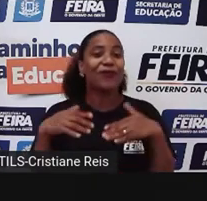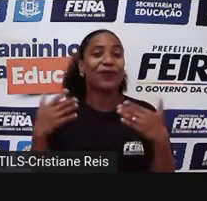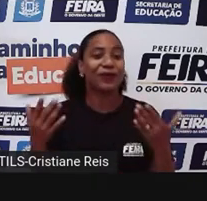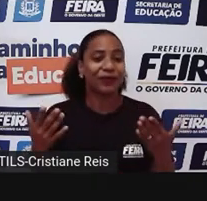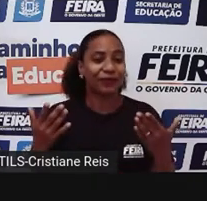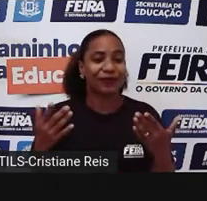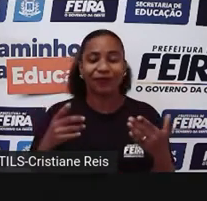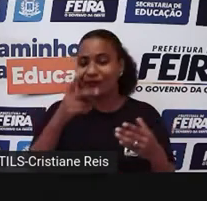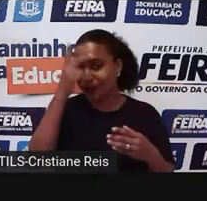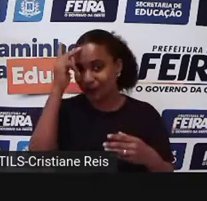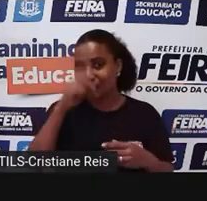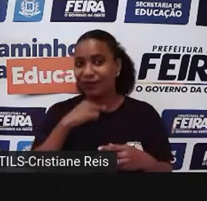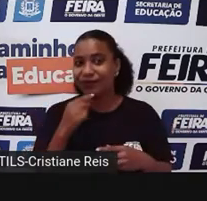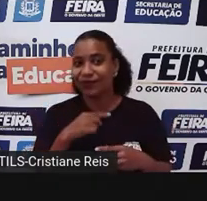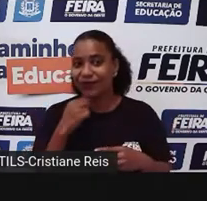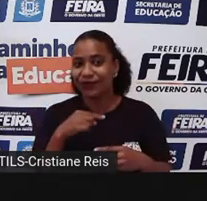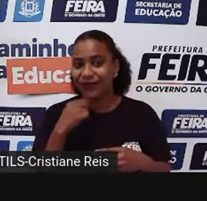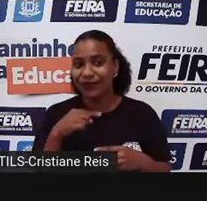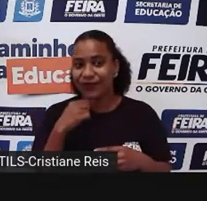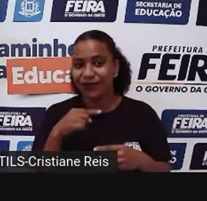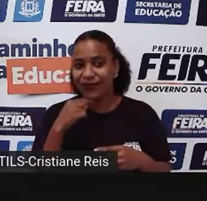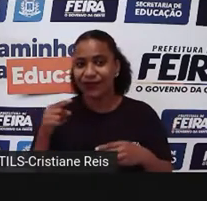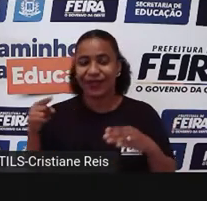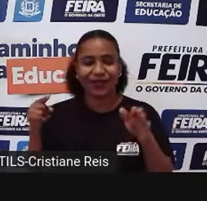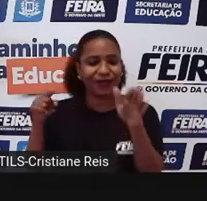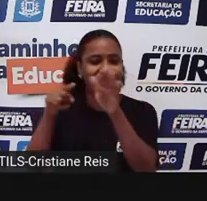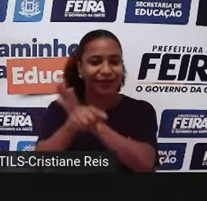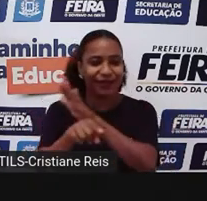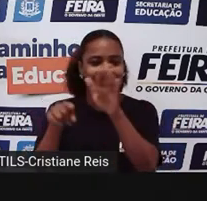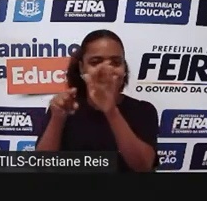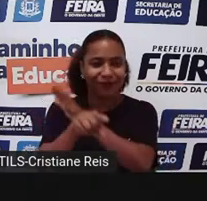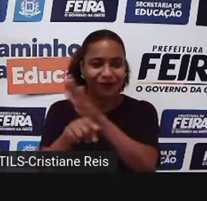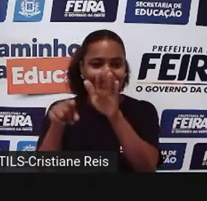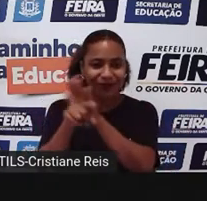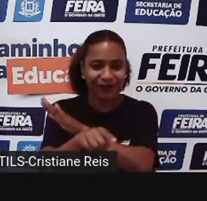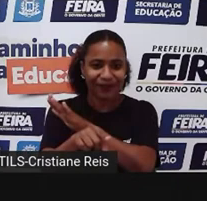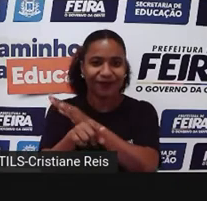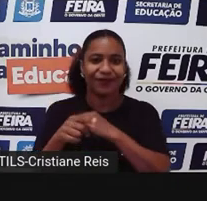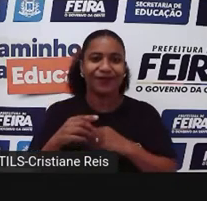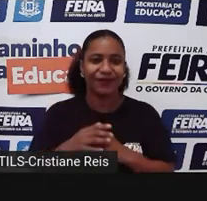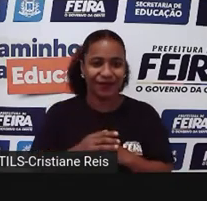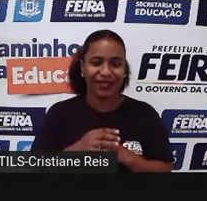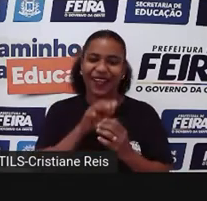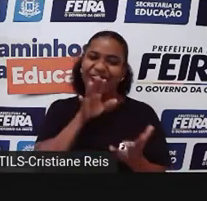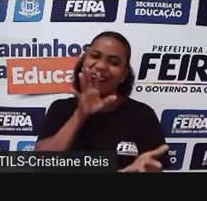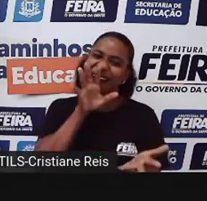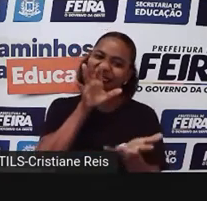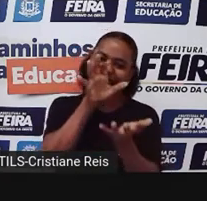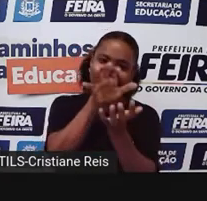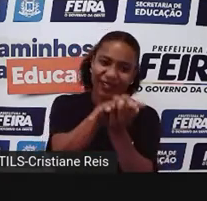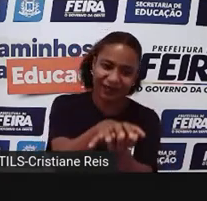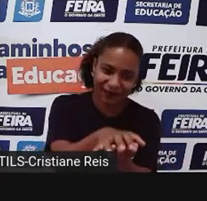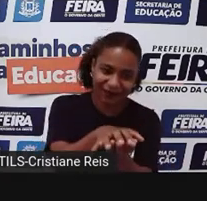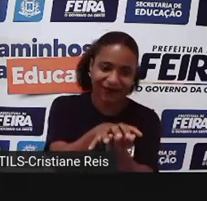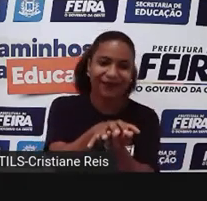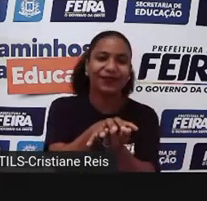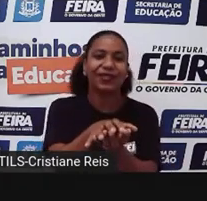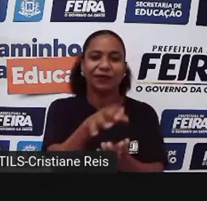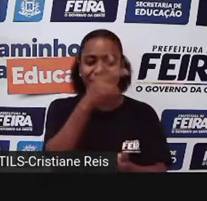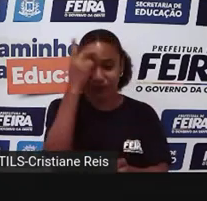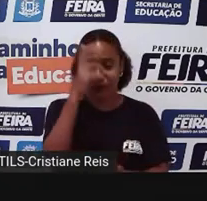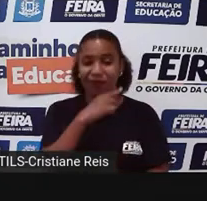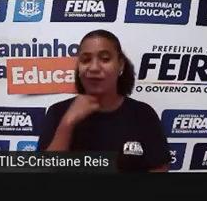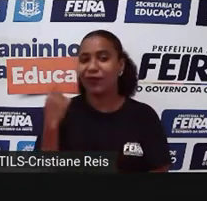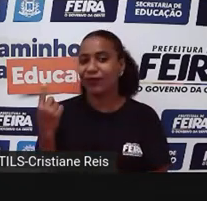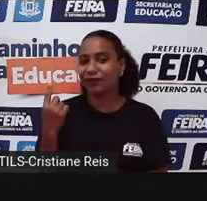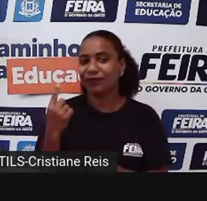esfinge, ela fazia essa pergunta e não descobria, ela queria jogar, aí ela devorava. Aí, com Édipo, foi diferente.